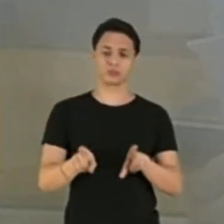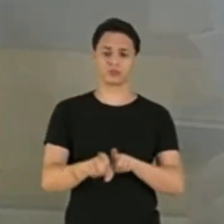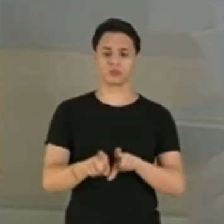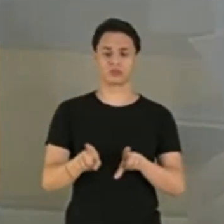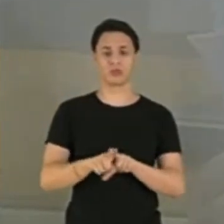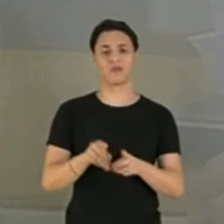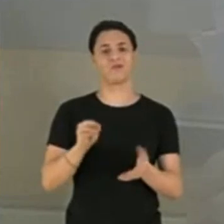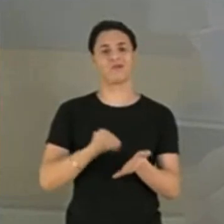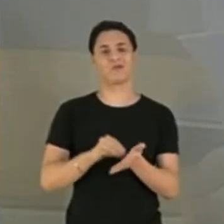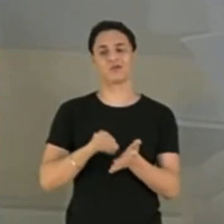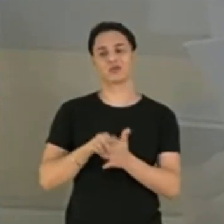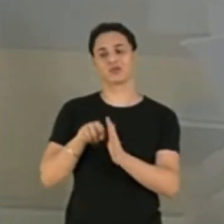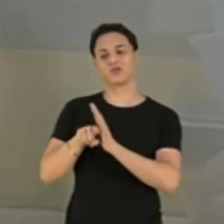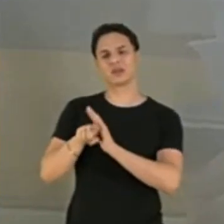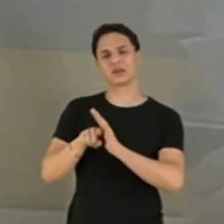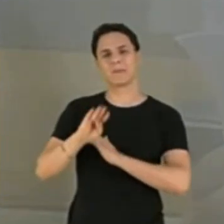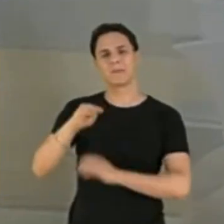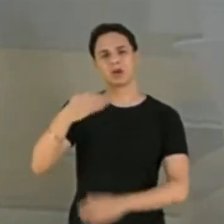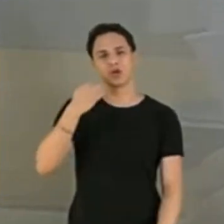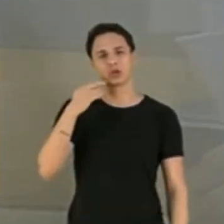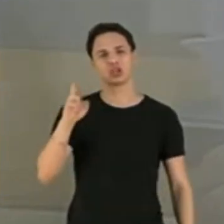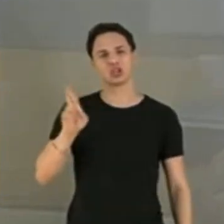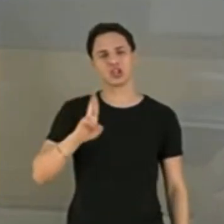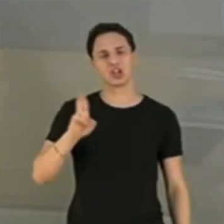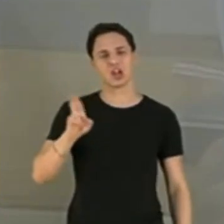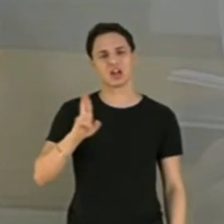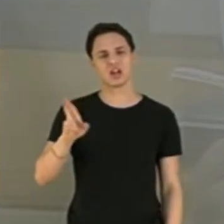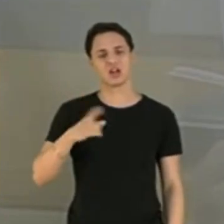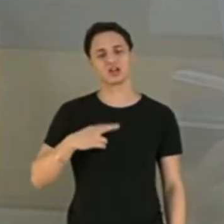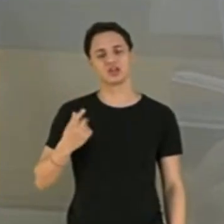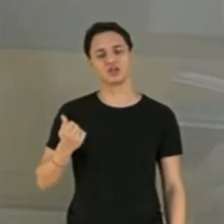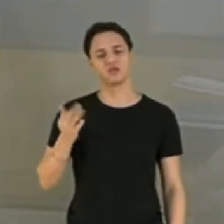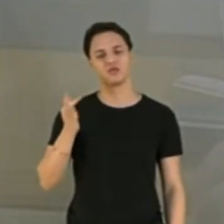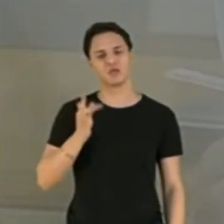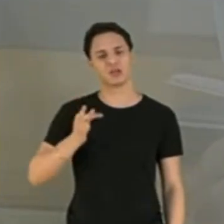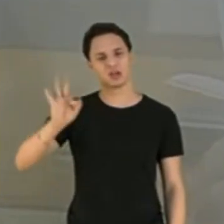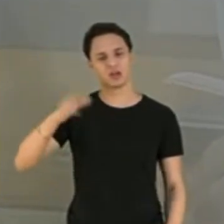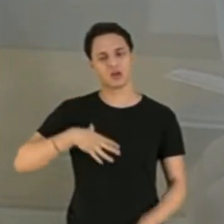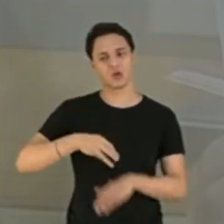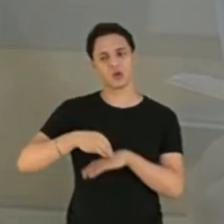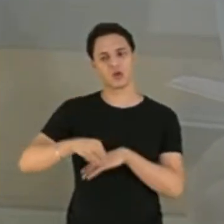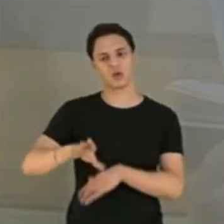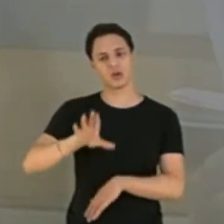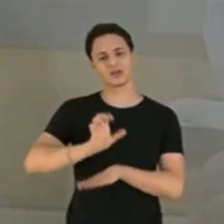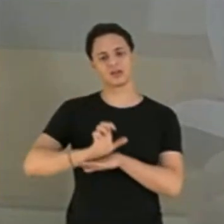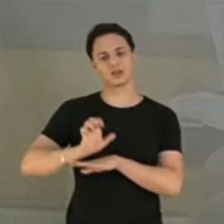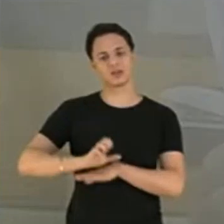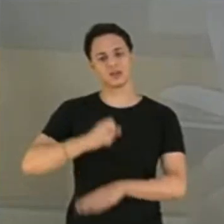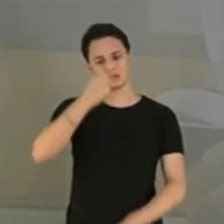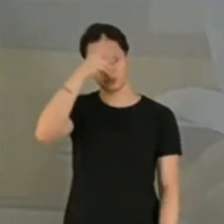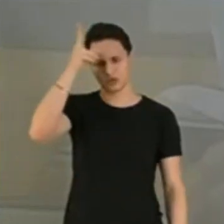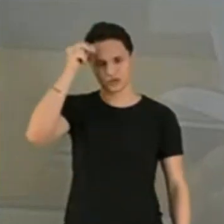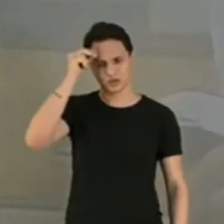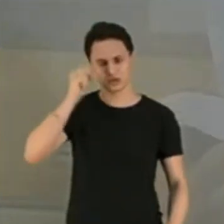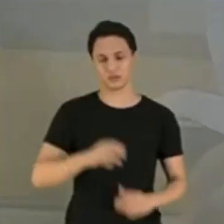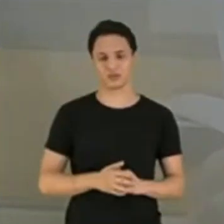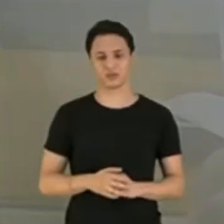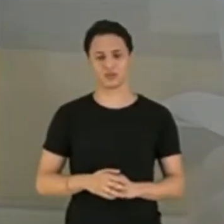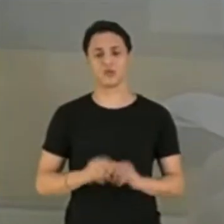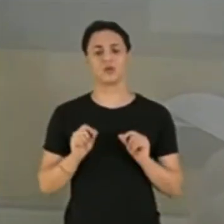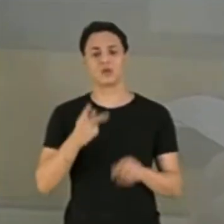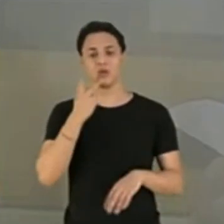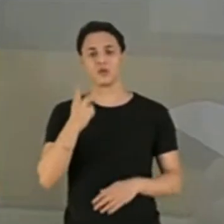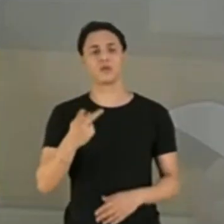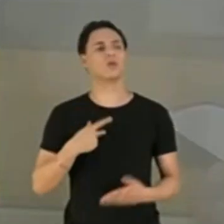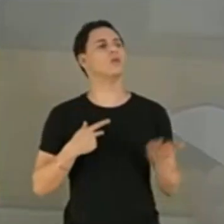de investigar os bilhões de reais de verbas federais repassados a estados e municípios. que dizer, senador